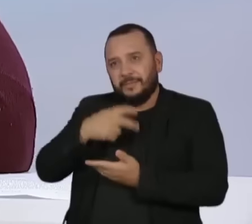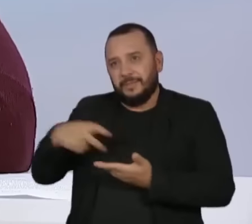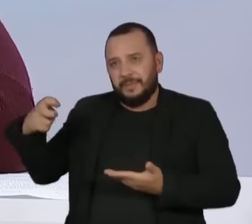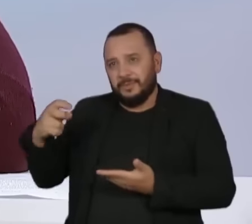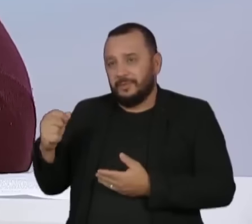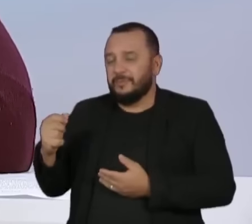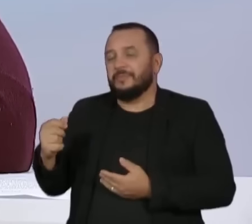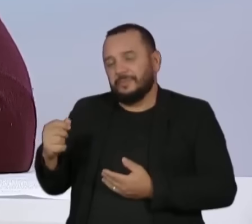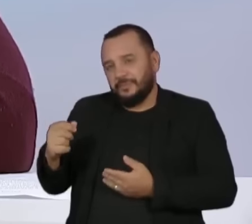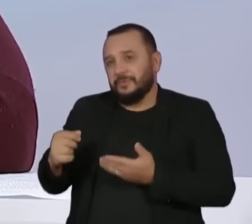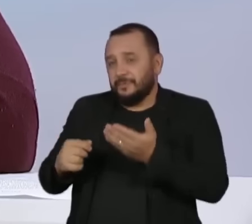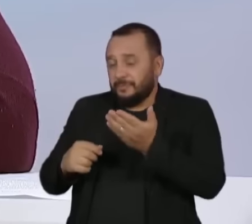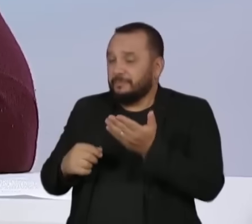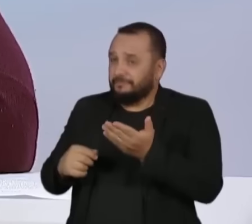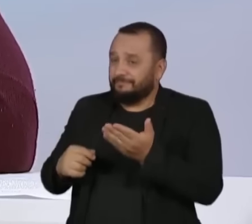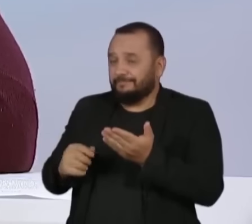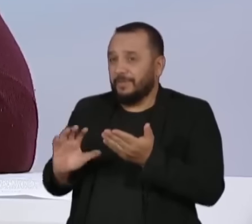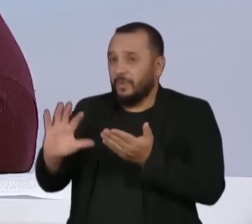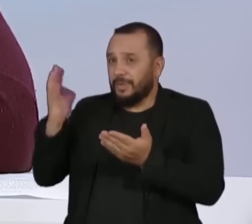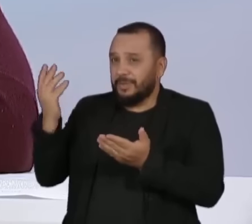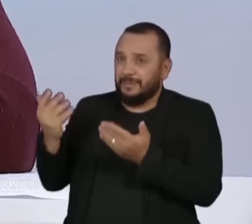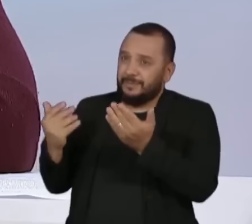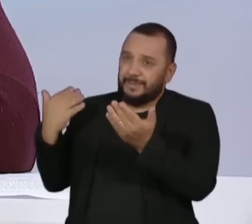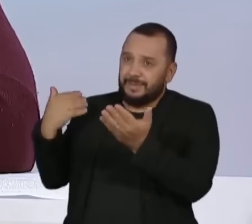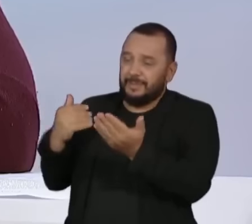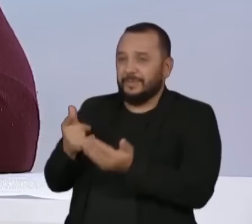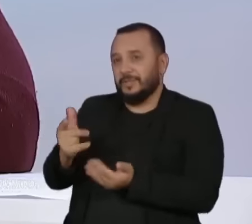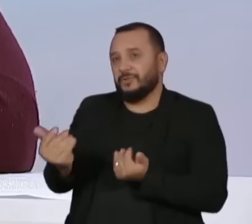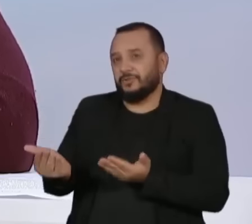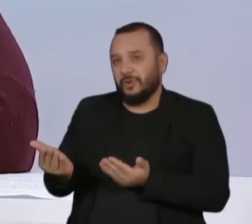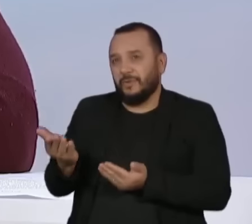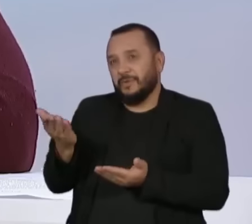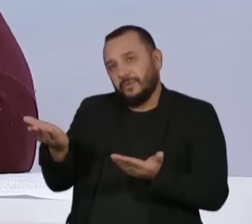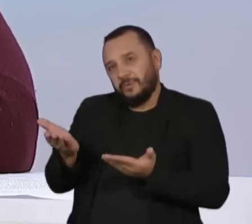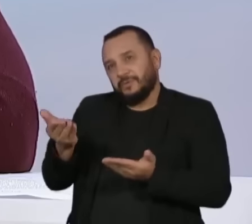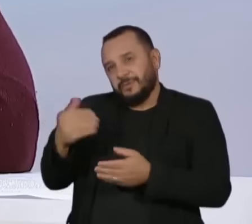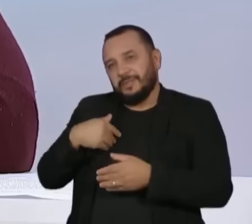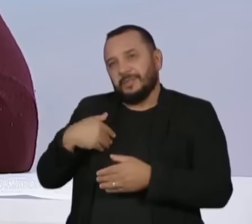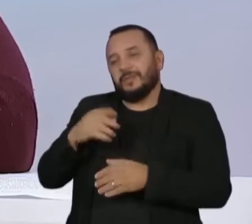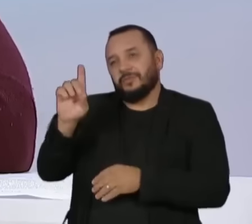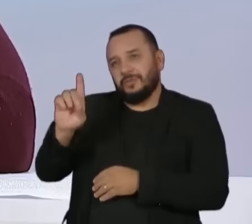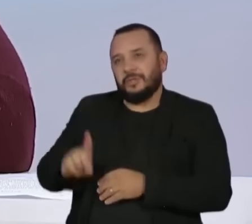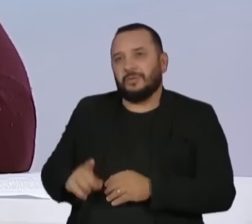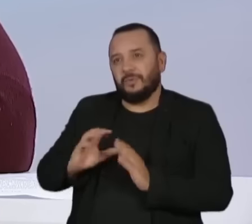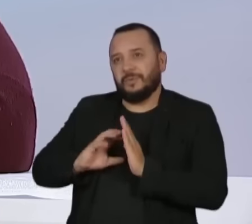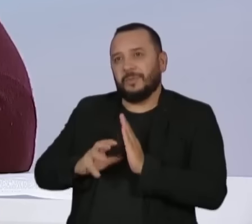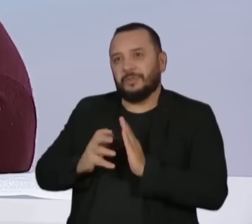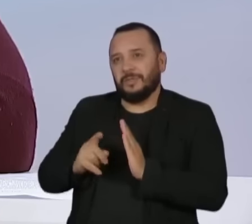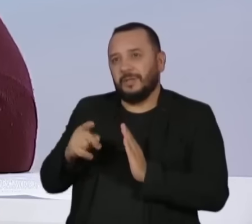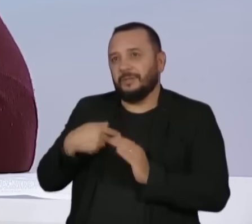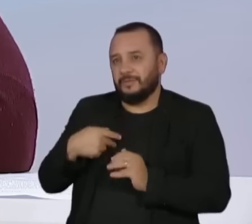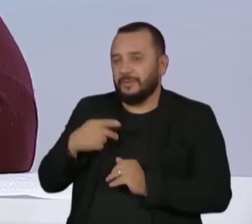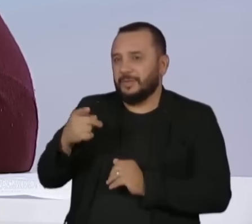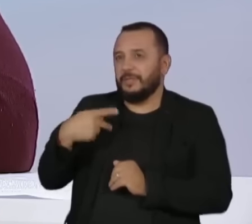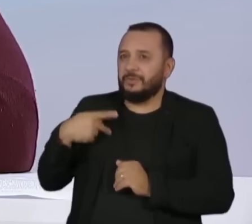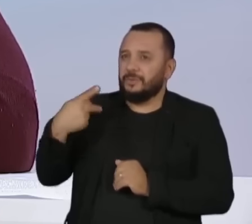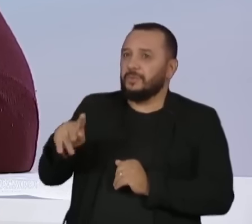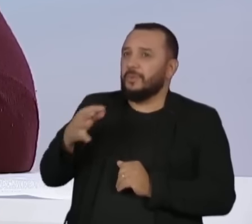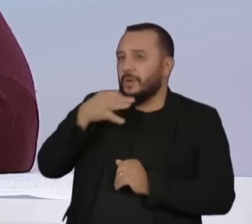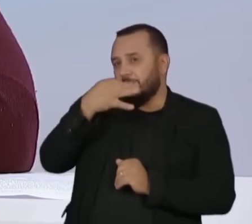jovem quando aconteceram, mas hoje o senhor é um dirigente partidário. Eu queria ouvir a sua avaliação